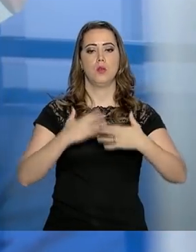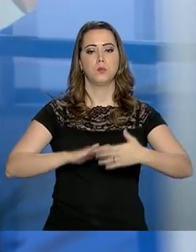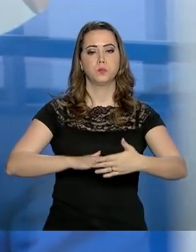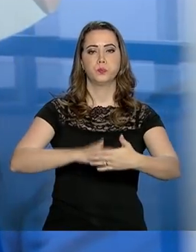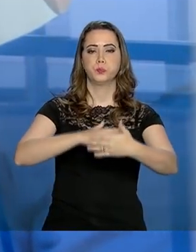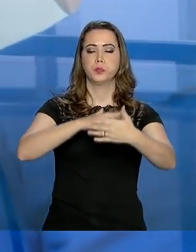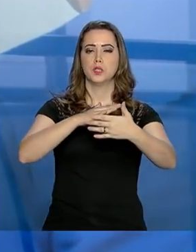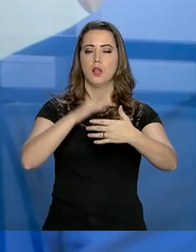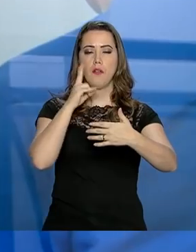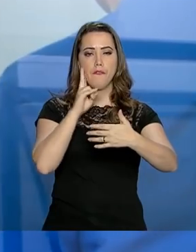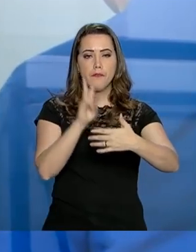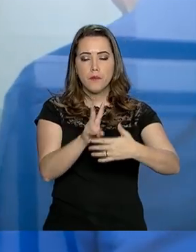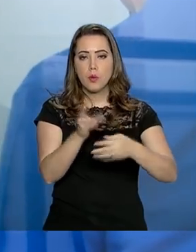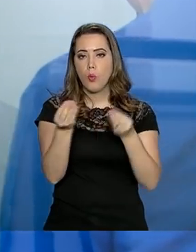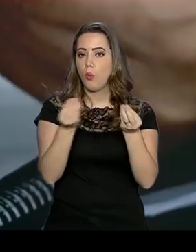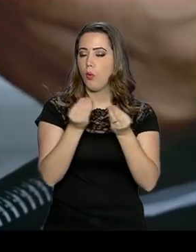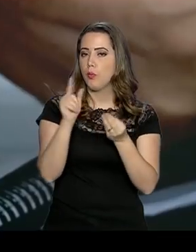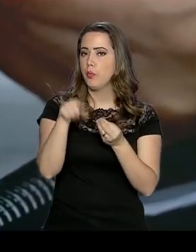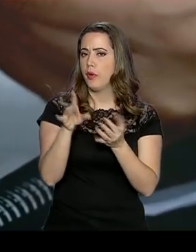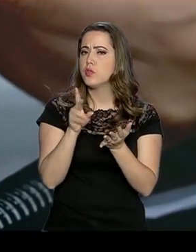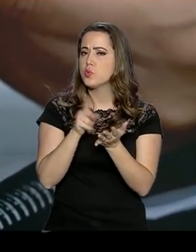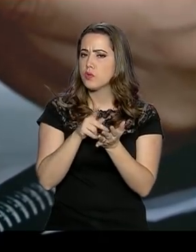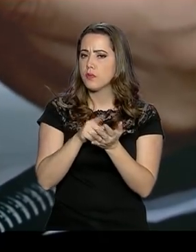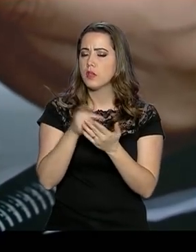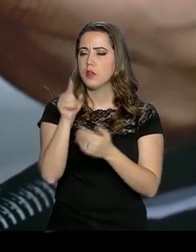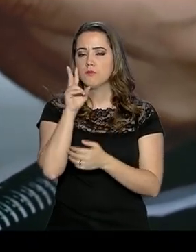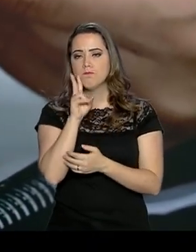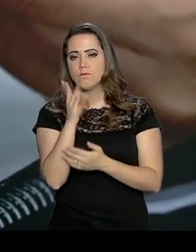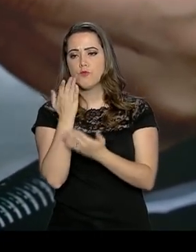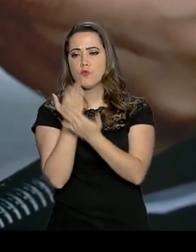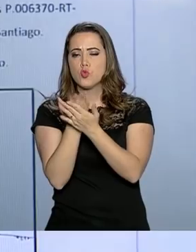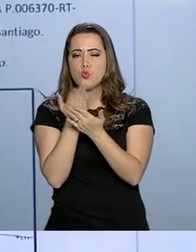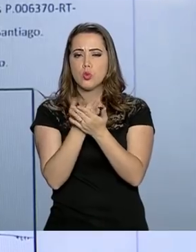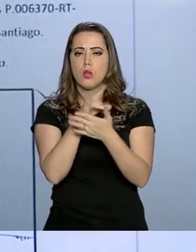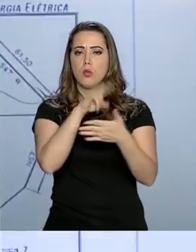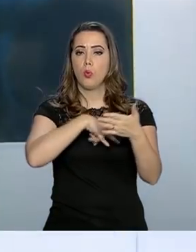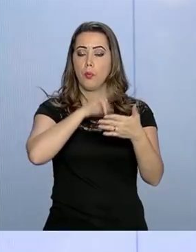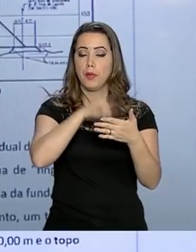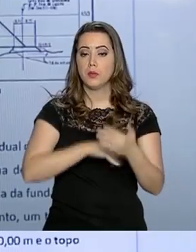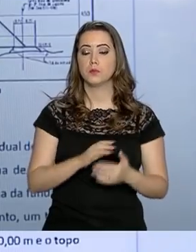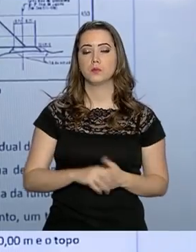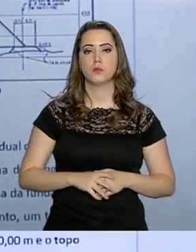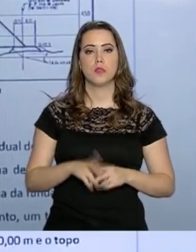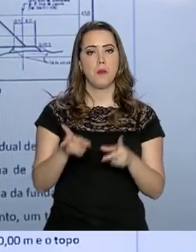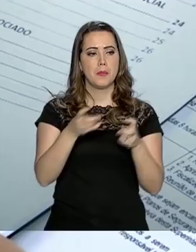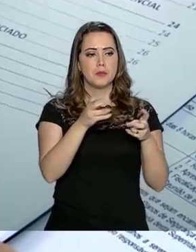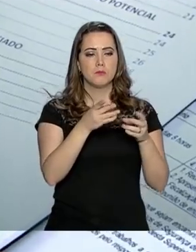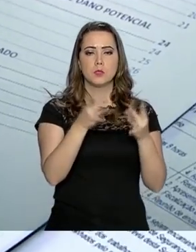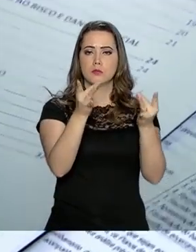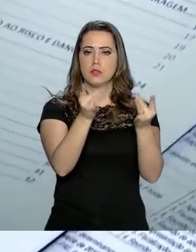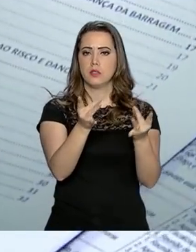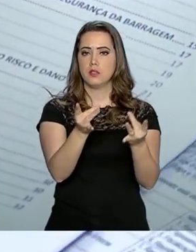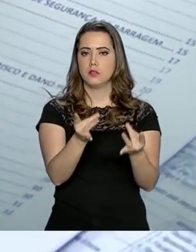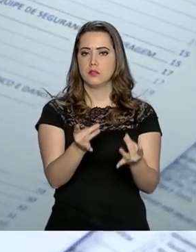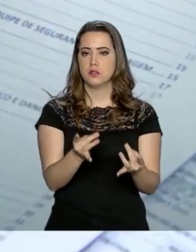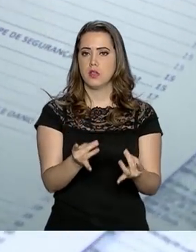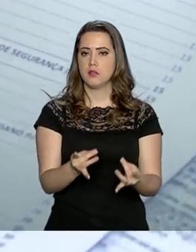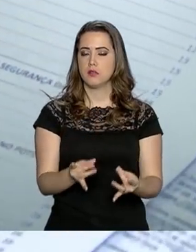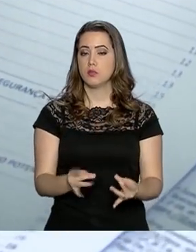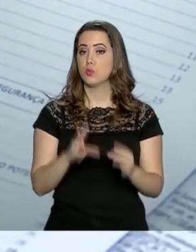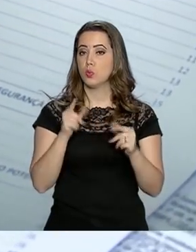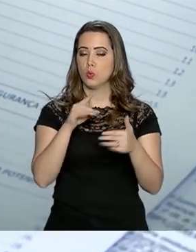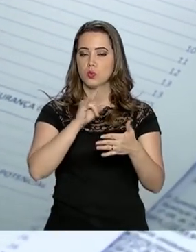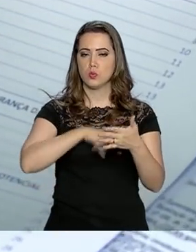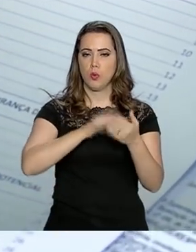vieram conhecer a realidade do local e se debruçar sobre a papelada. Os técnicos checaram item por item os documentos de